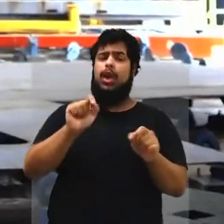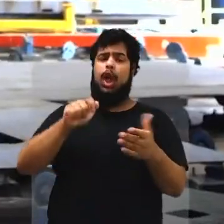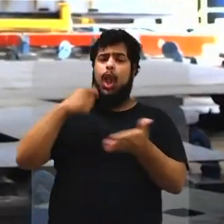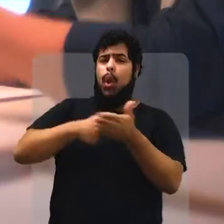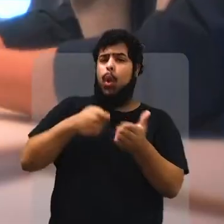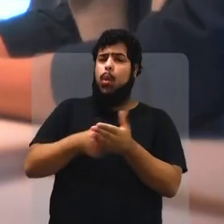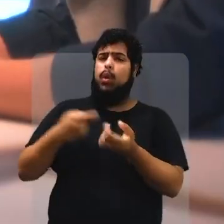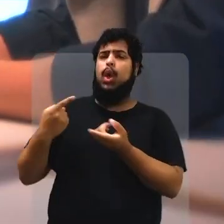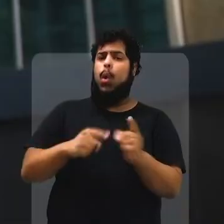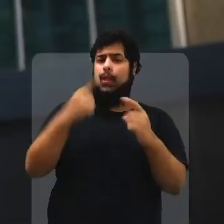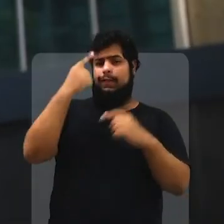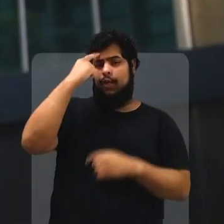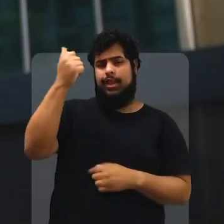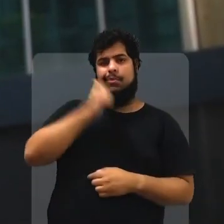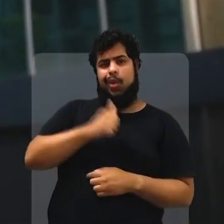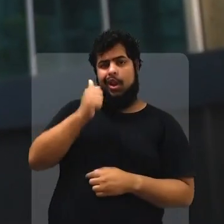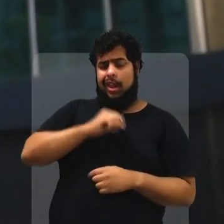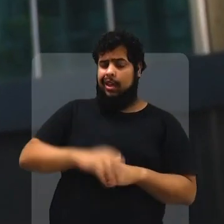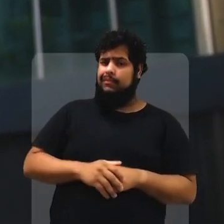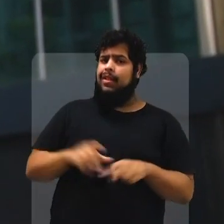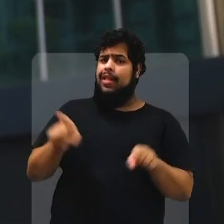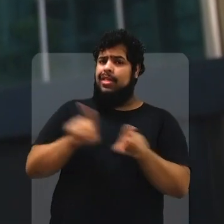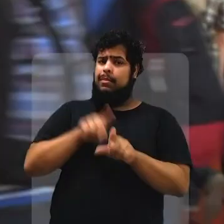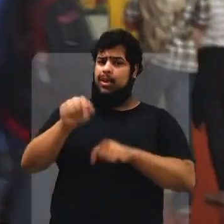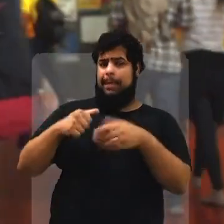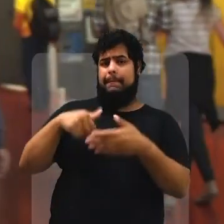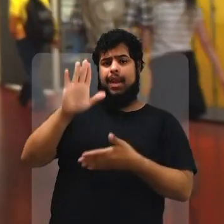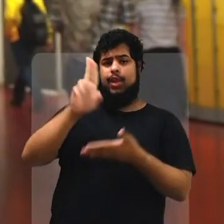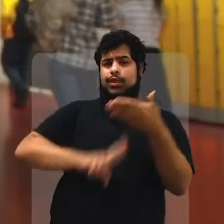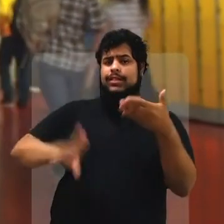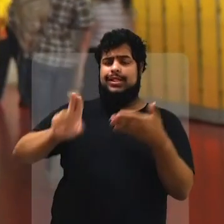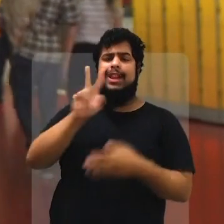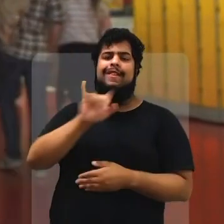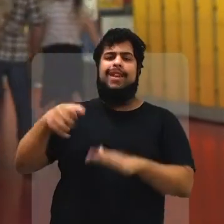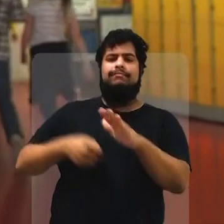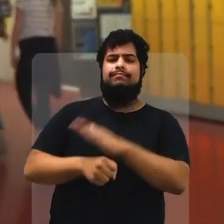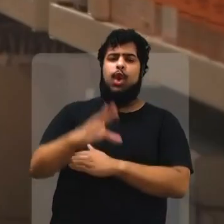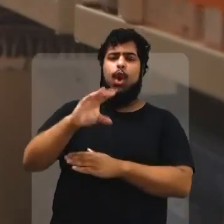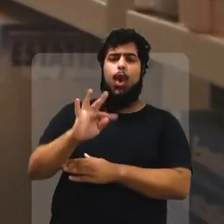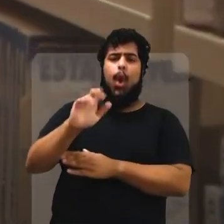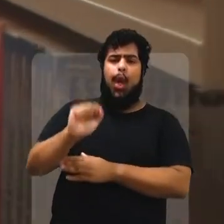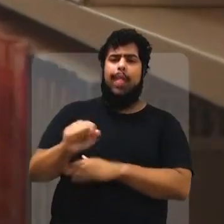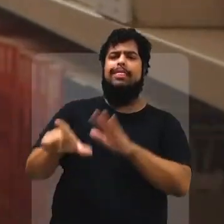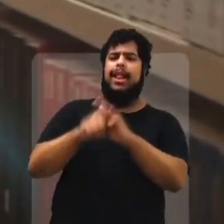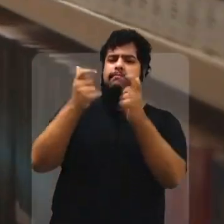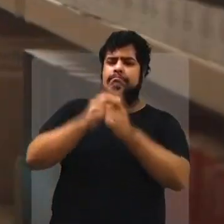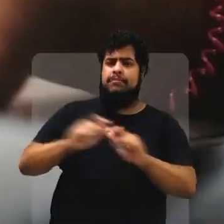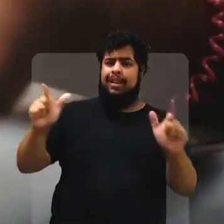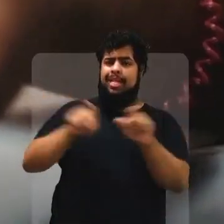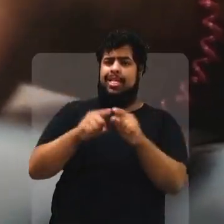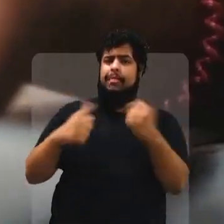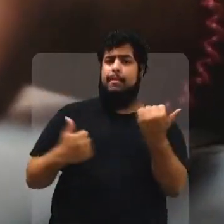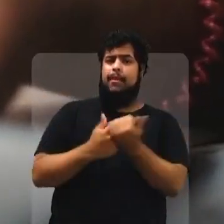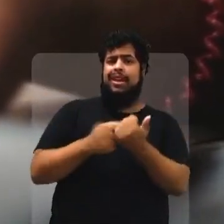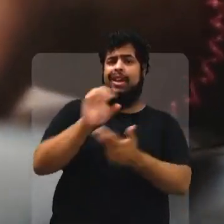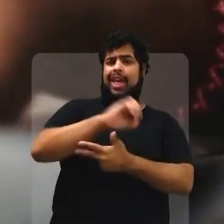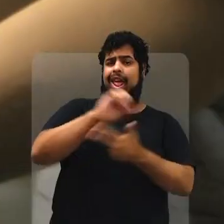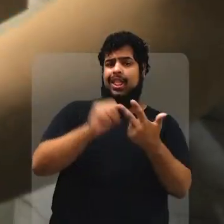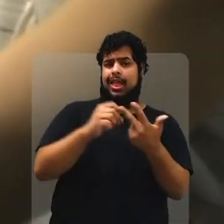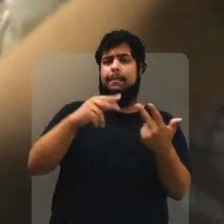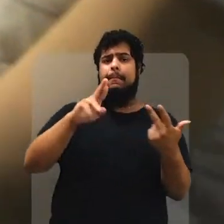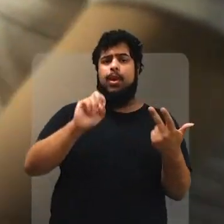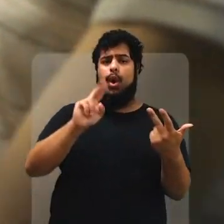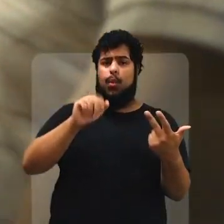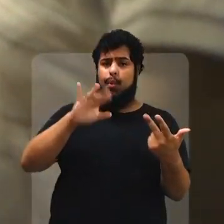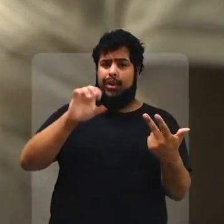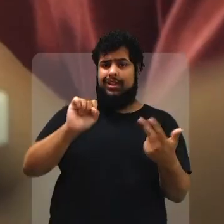mercado de trabalho e no combate à violência contra a mulher. E como mais universidade, Lula vai expandir a lei de cotas e